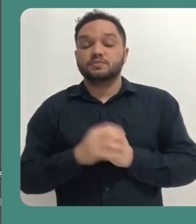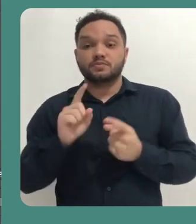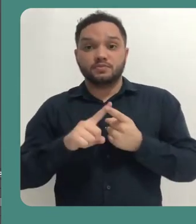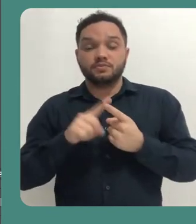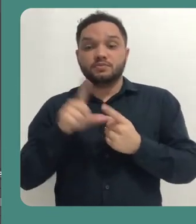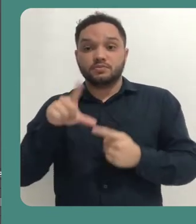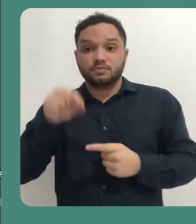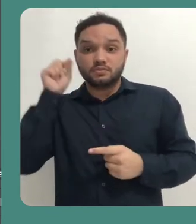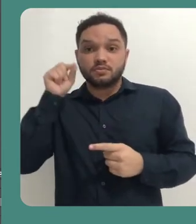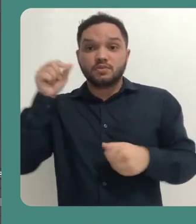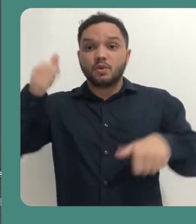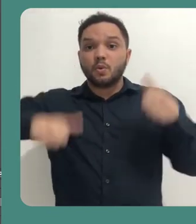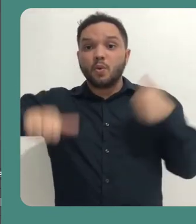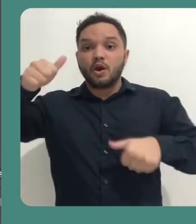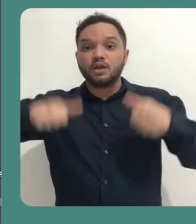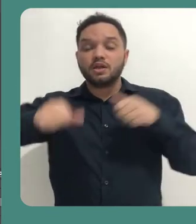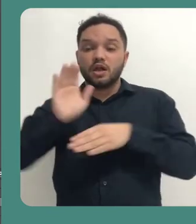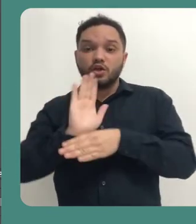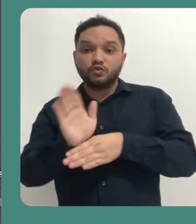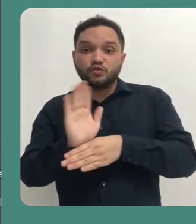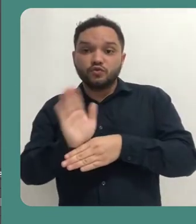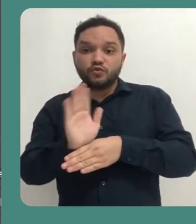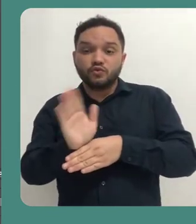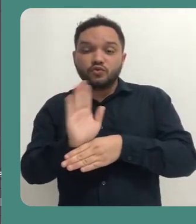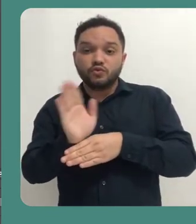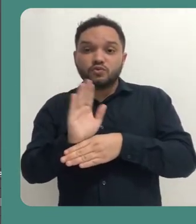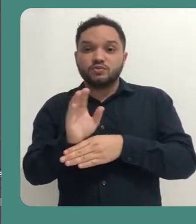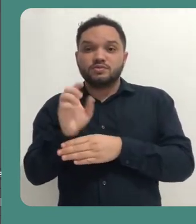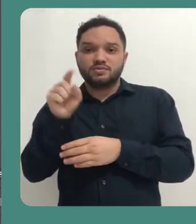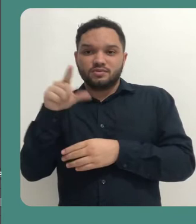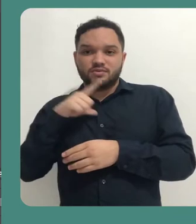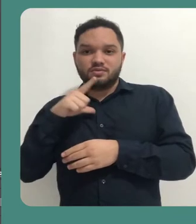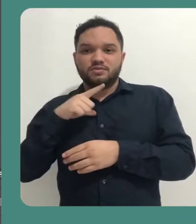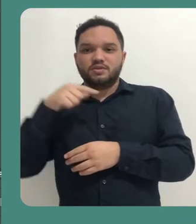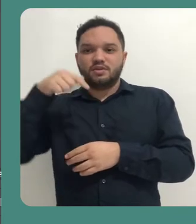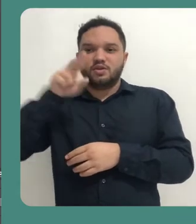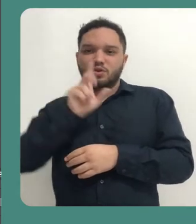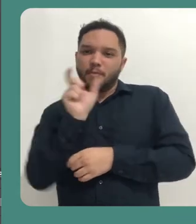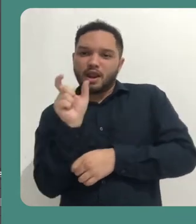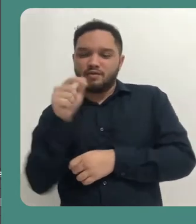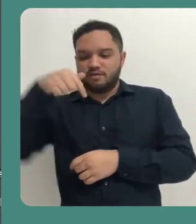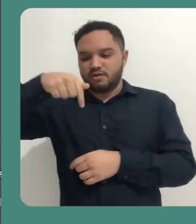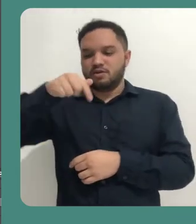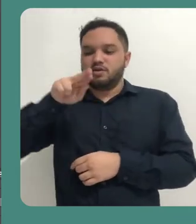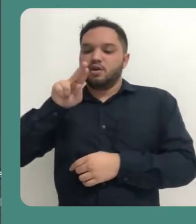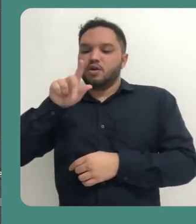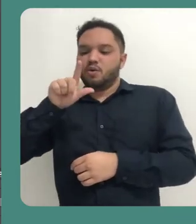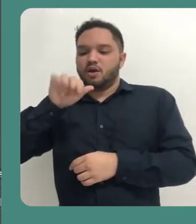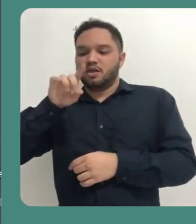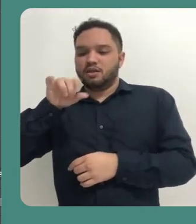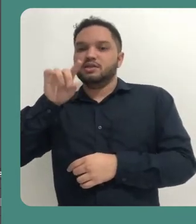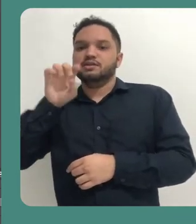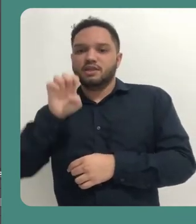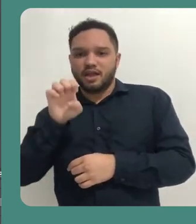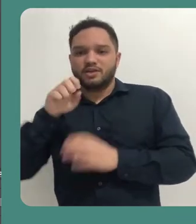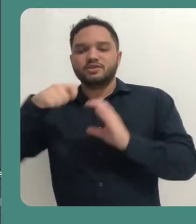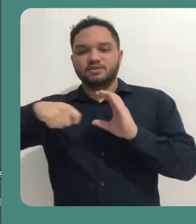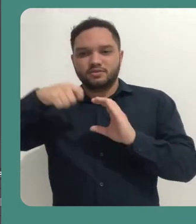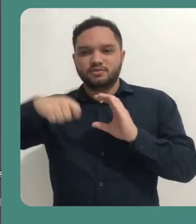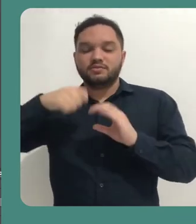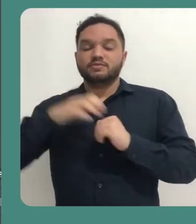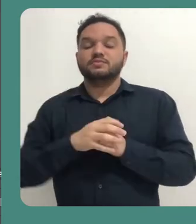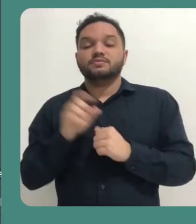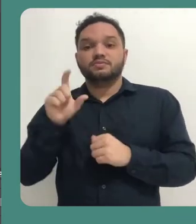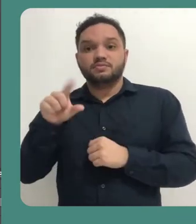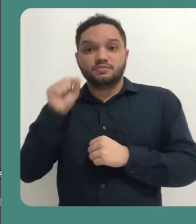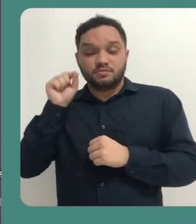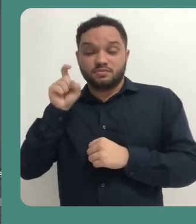Você também pode selecionar a qualidade do vídeo que vai ser gravado, aqui na opção qualidade de gravação. Então, clicando aqui neste